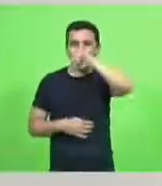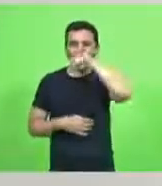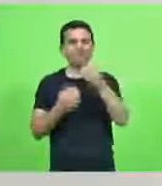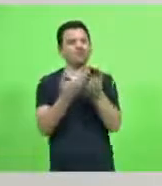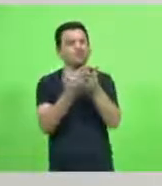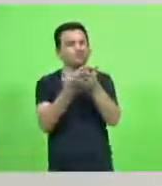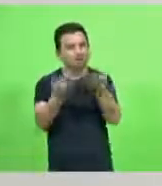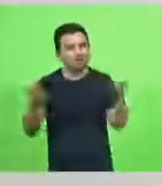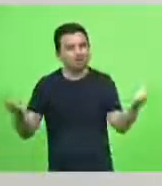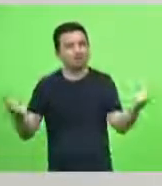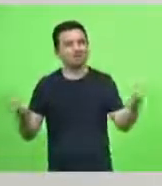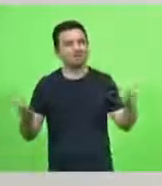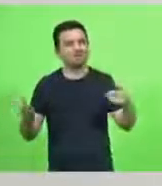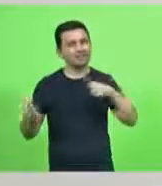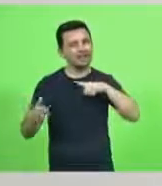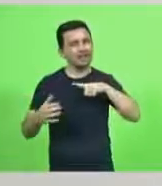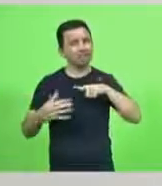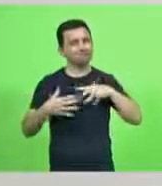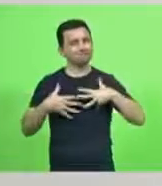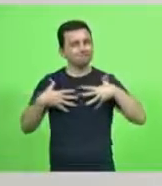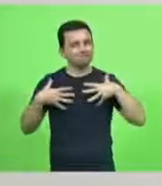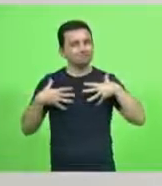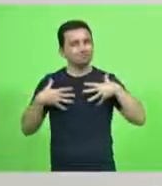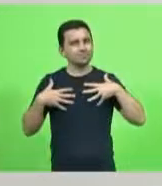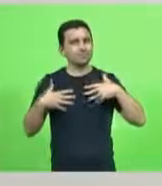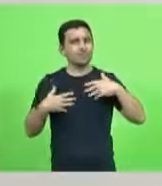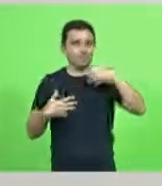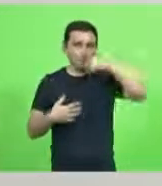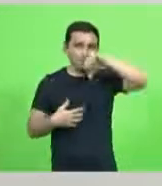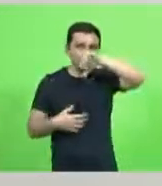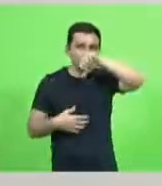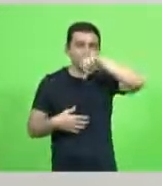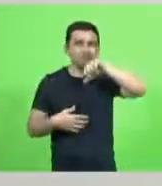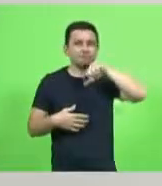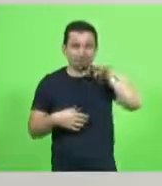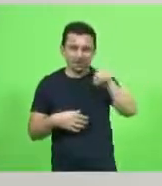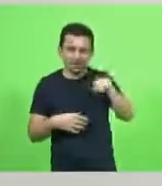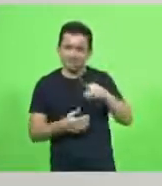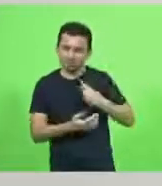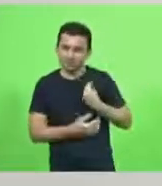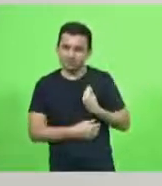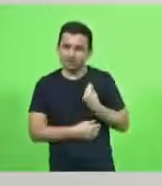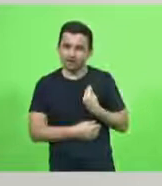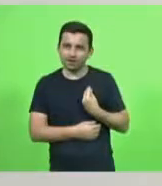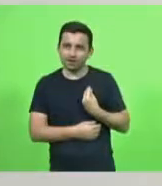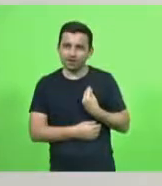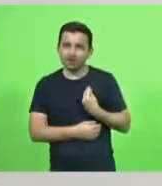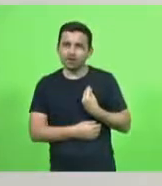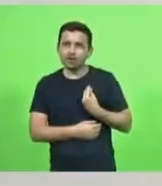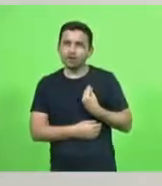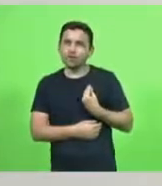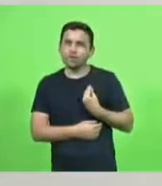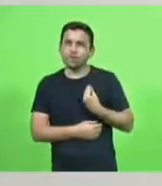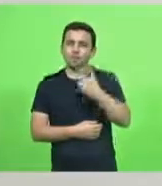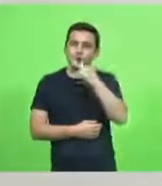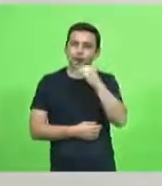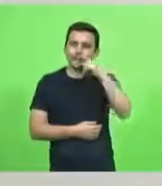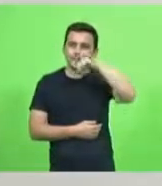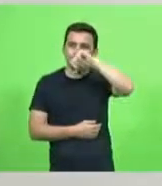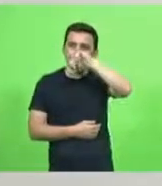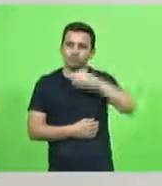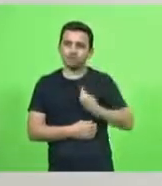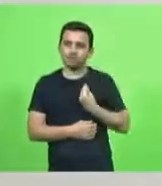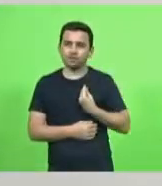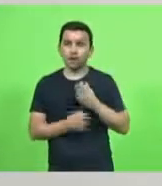vocês que tem a honra de ter o seu pedacinho de Deus na terra que é o seu pai e a sua mãe tem na